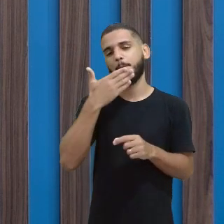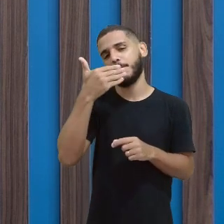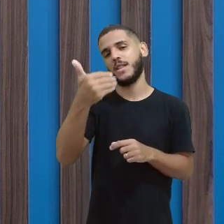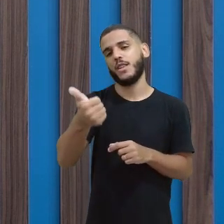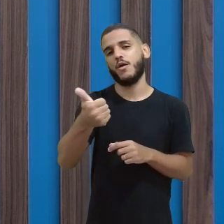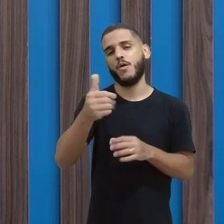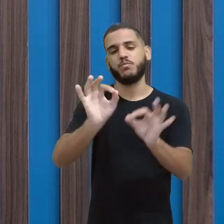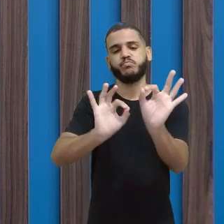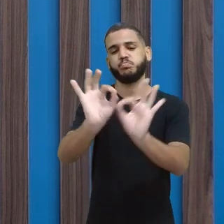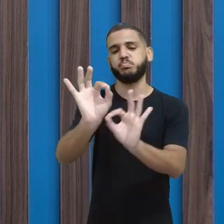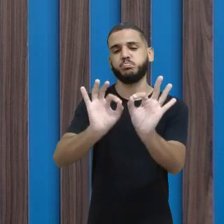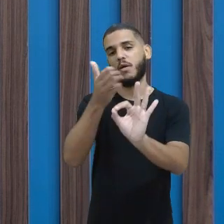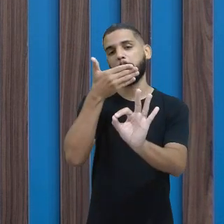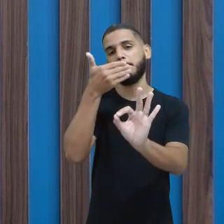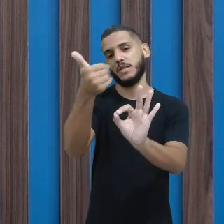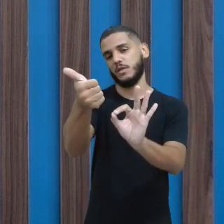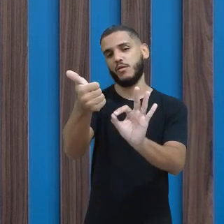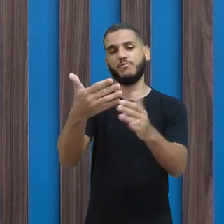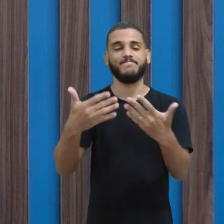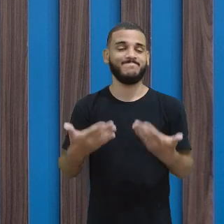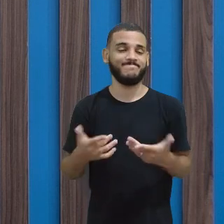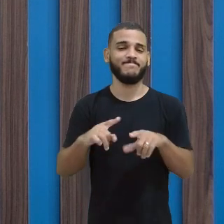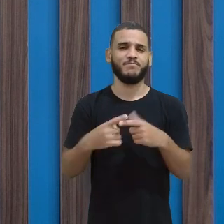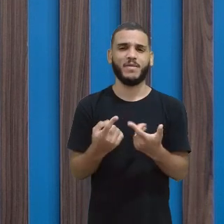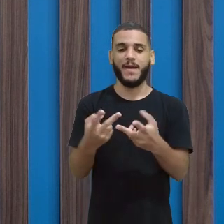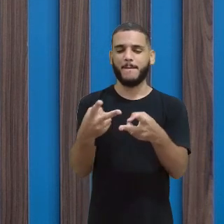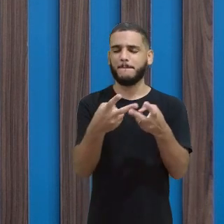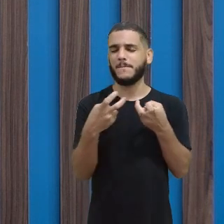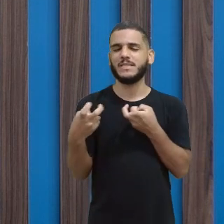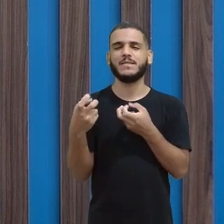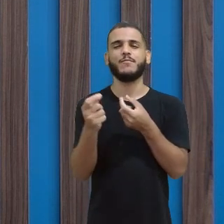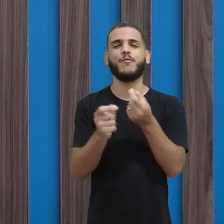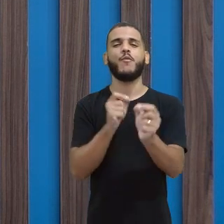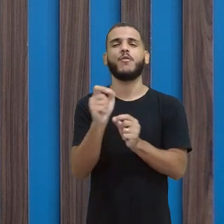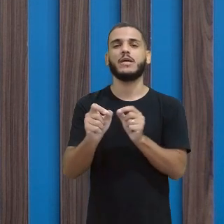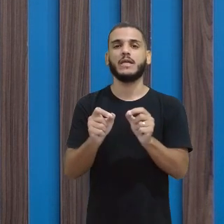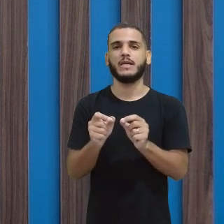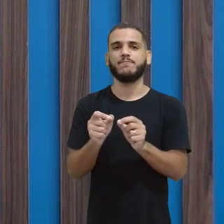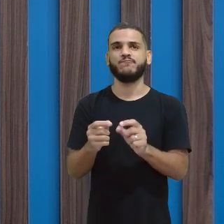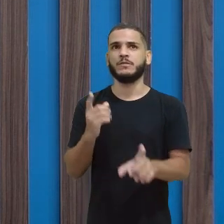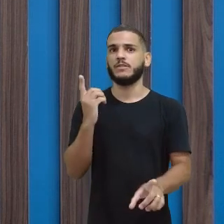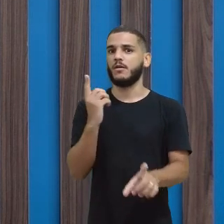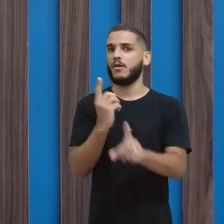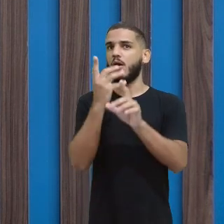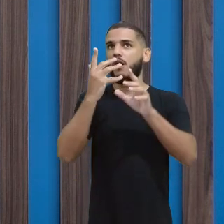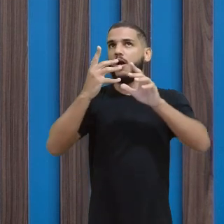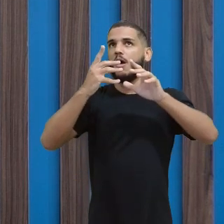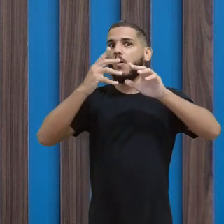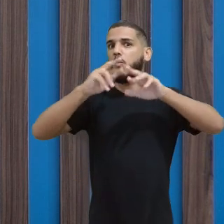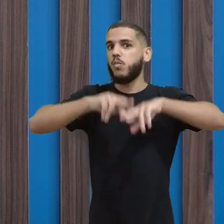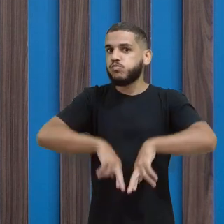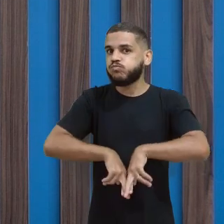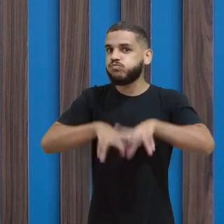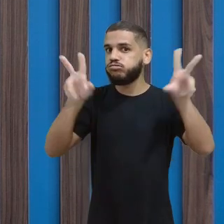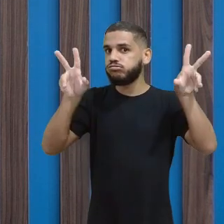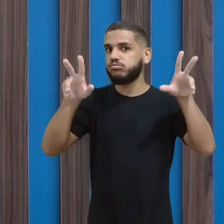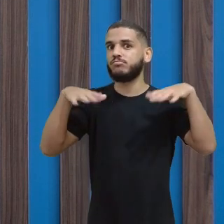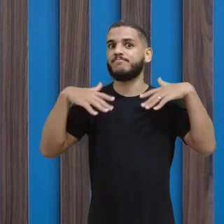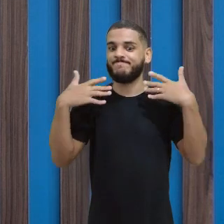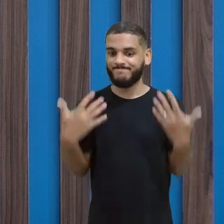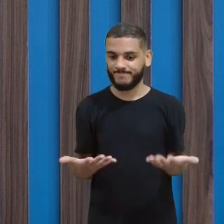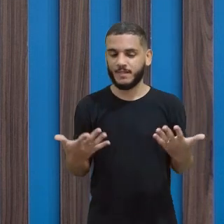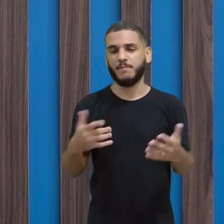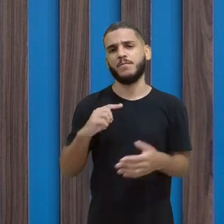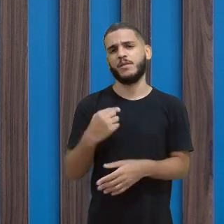A gente vê que as coisas vão melhorando, mas que a gente não percebe grandes descobertas, grandes invenções. E aí a gente